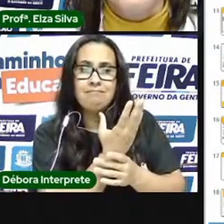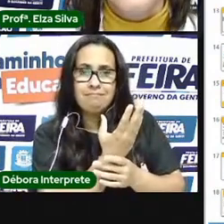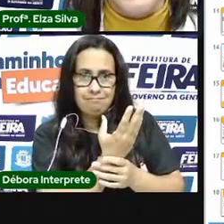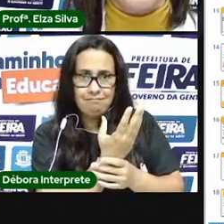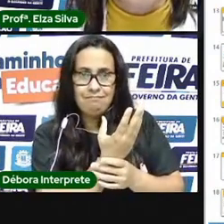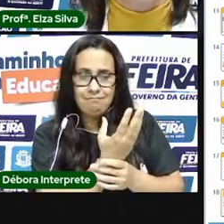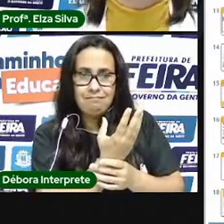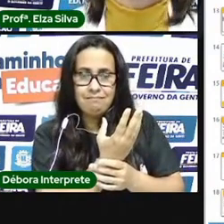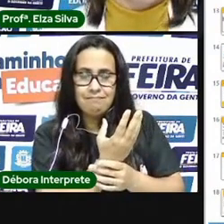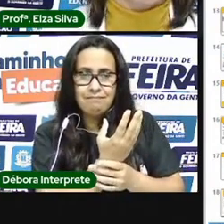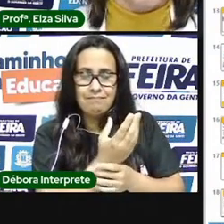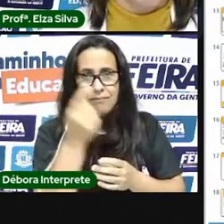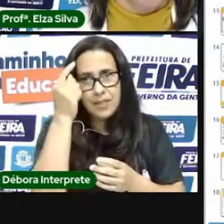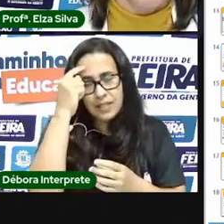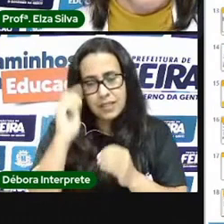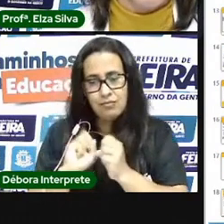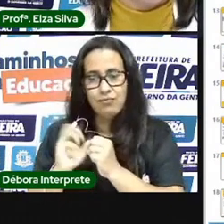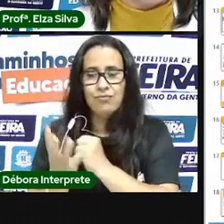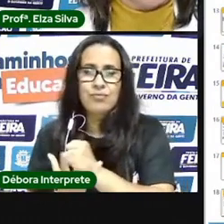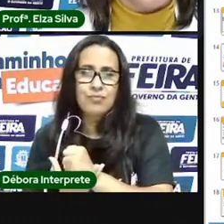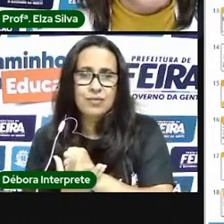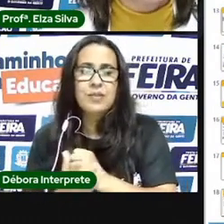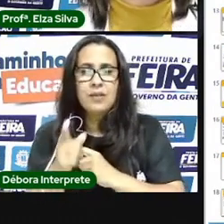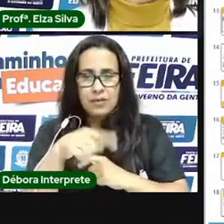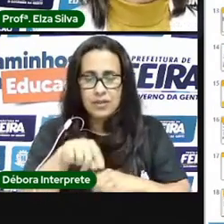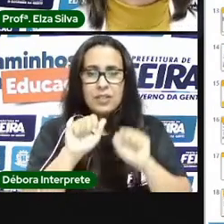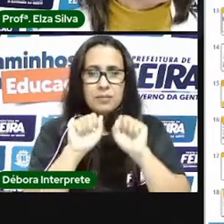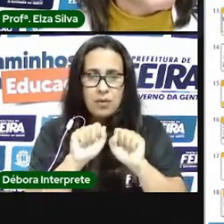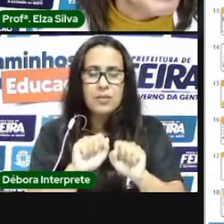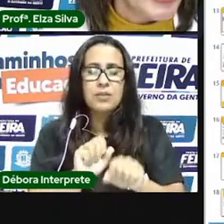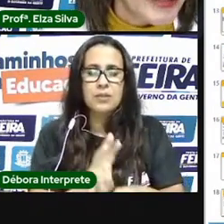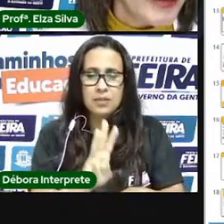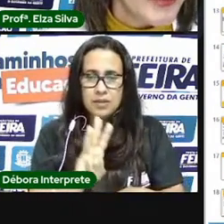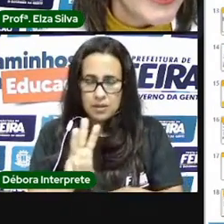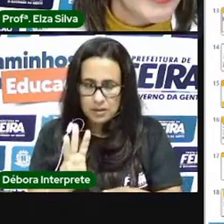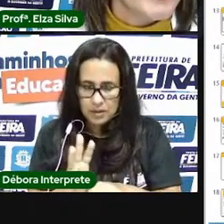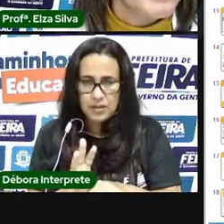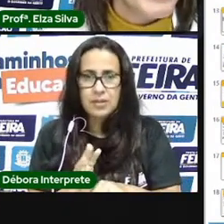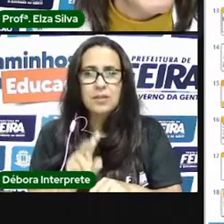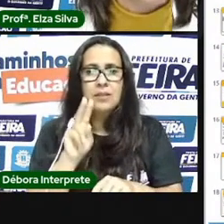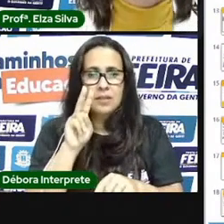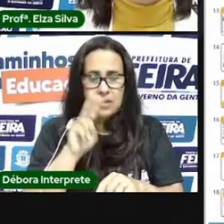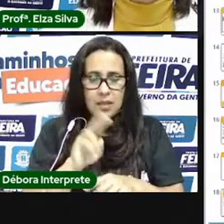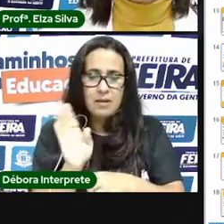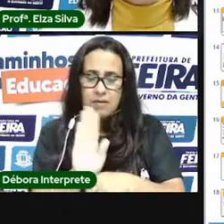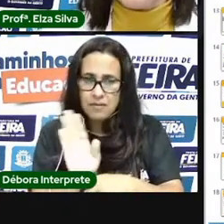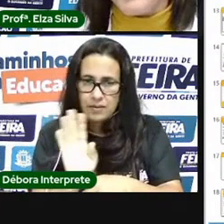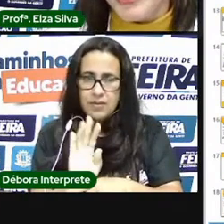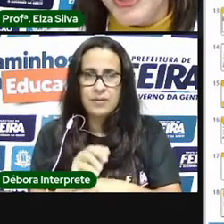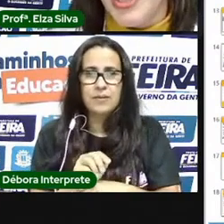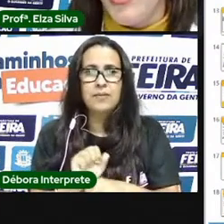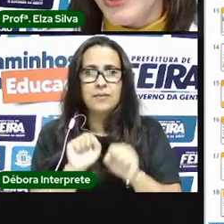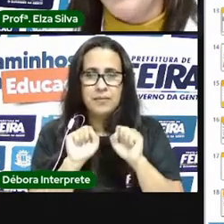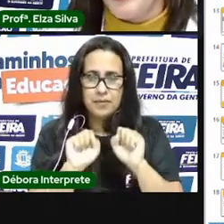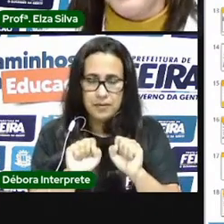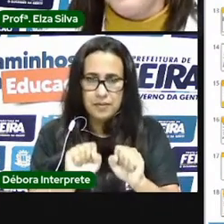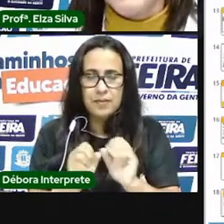através desse link depois de ler novamente a letra da música de assistir novamente